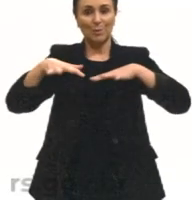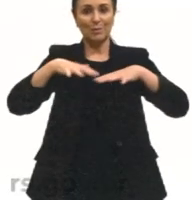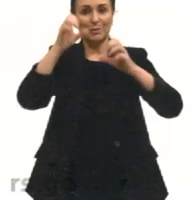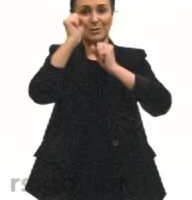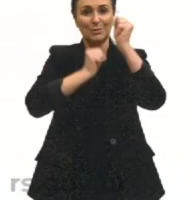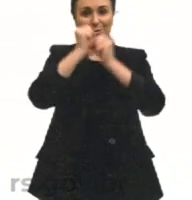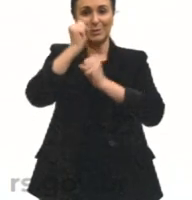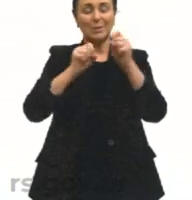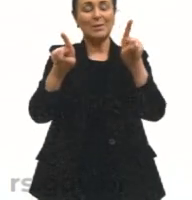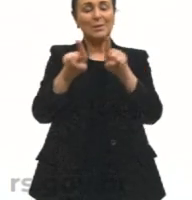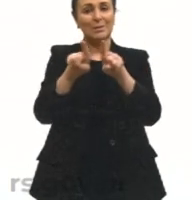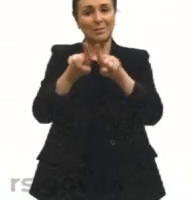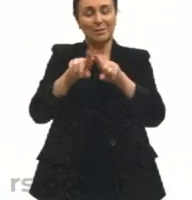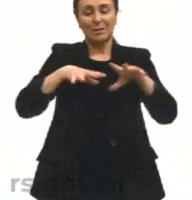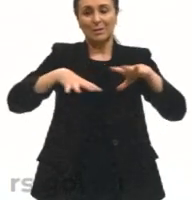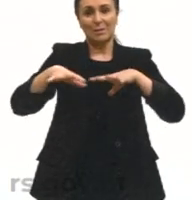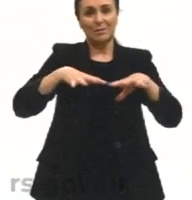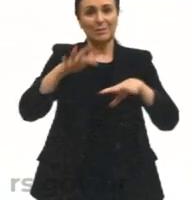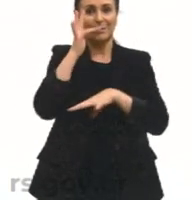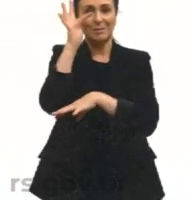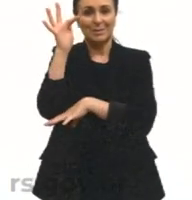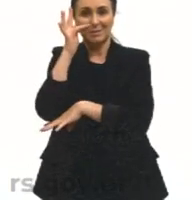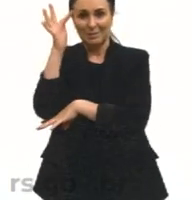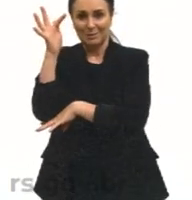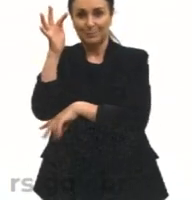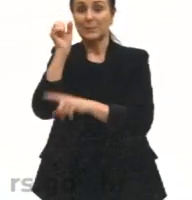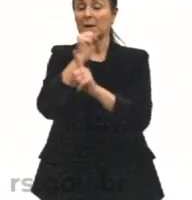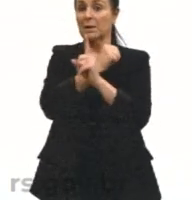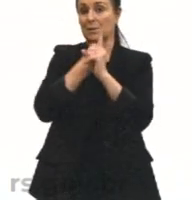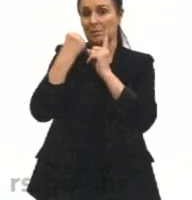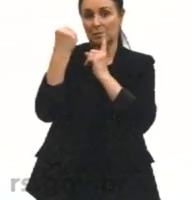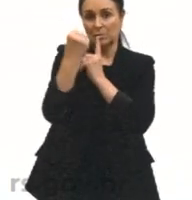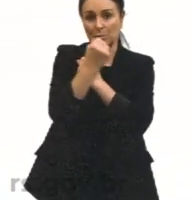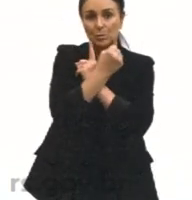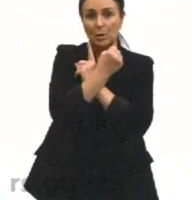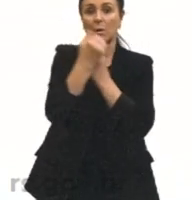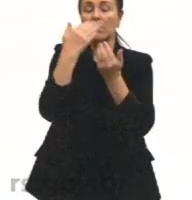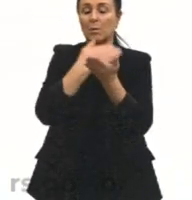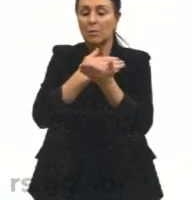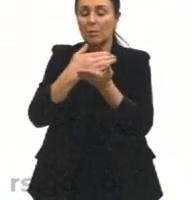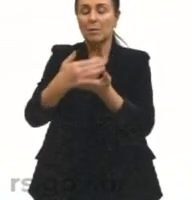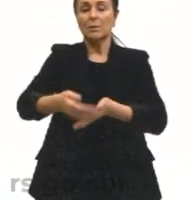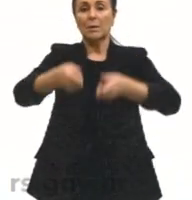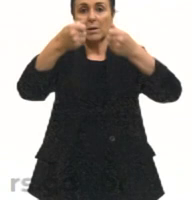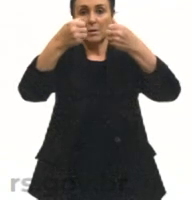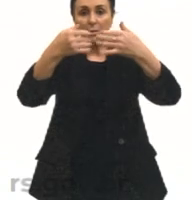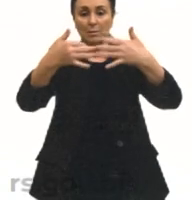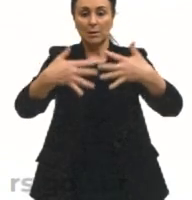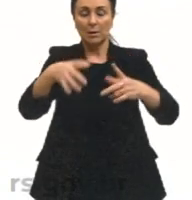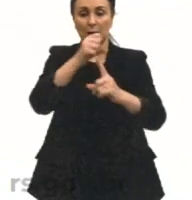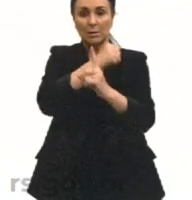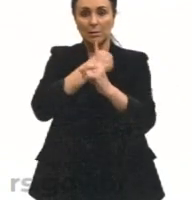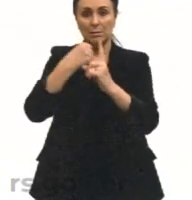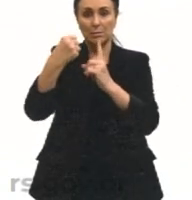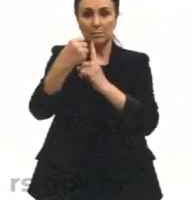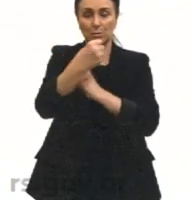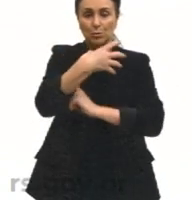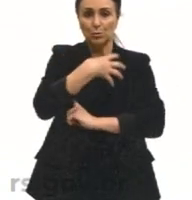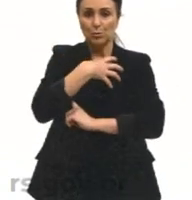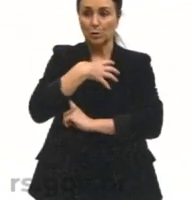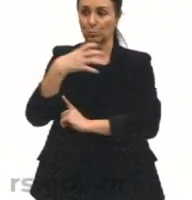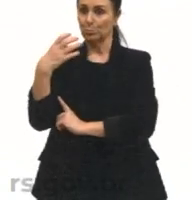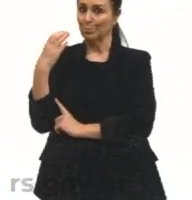e também da Revolução Francesa. E a Sociologia vai explicar então a sociedade de uma forma